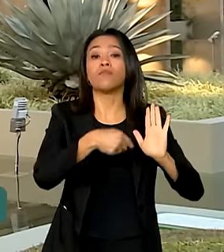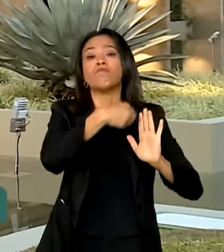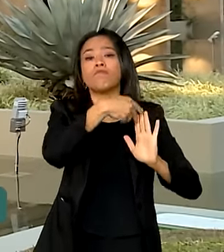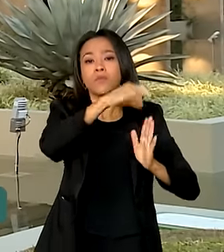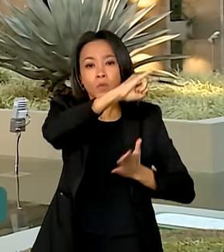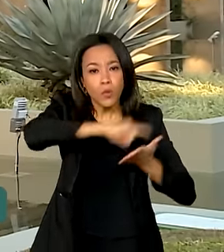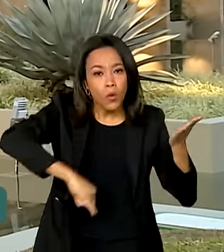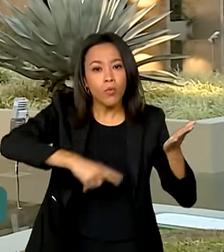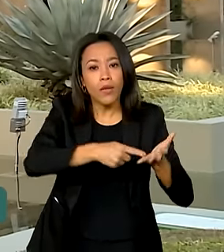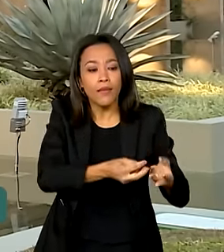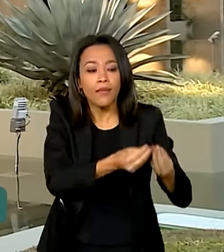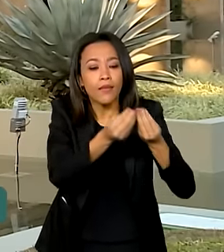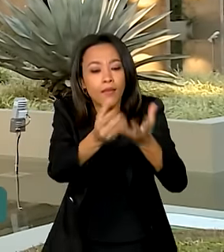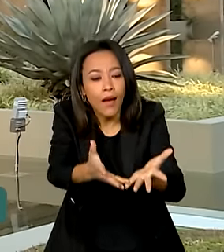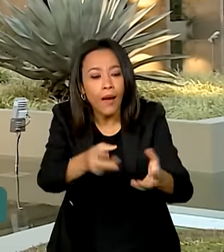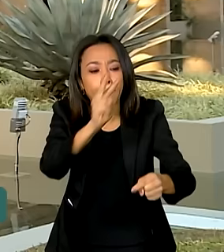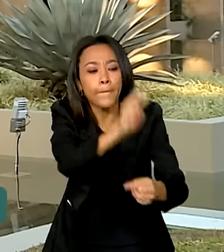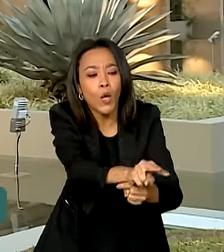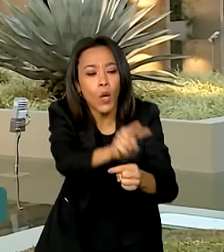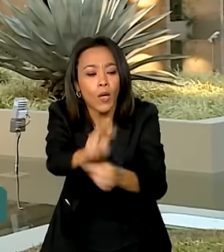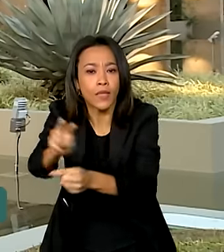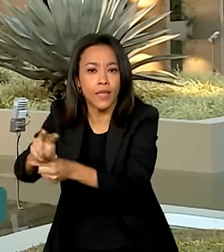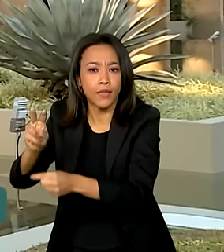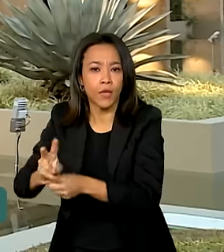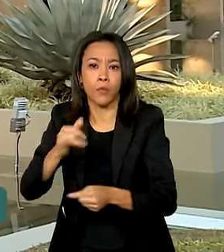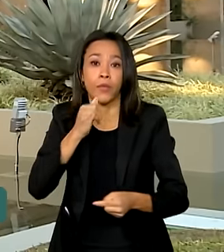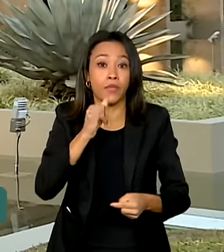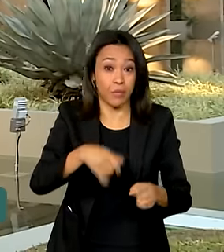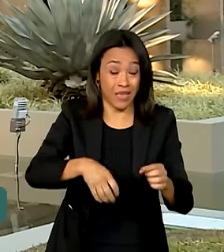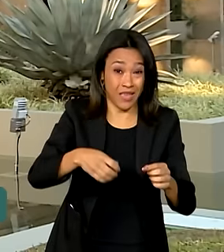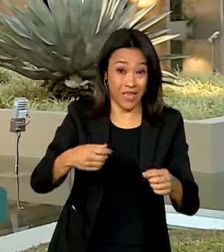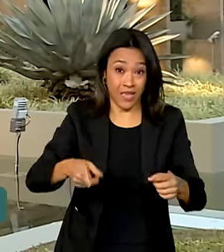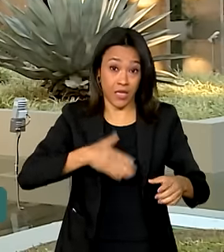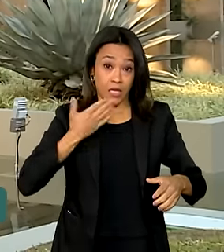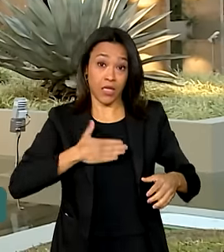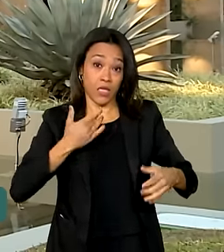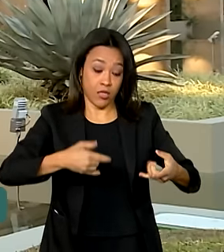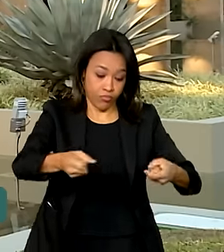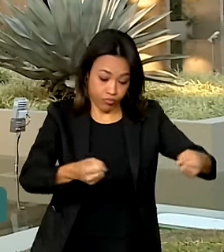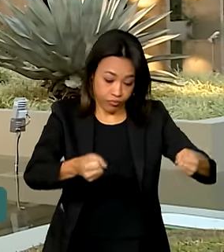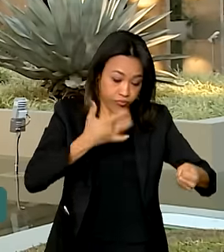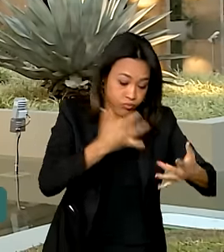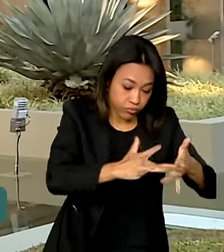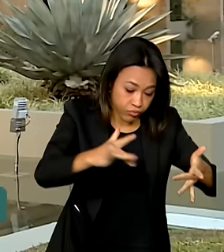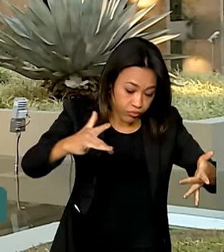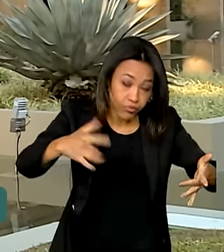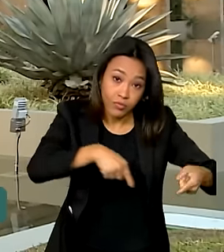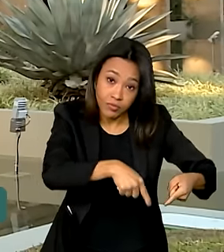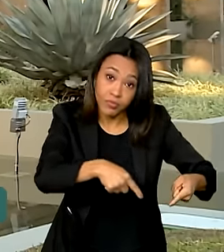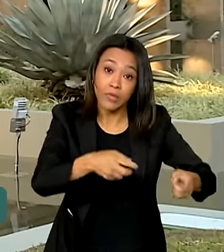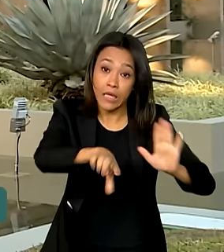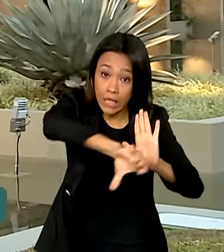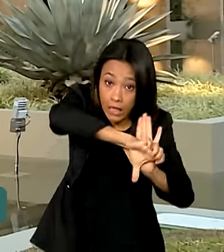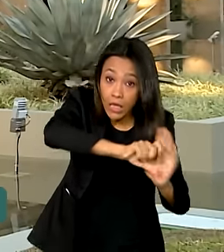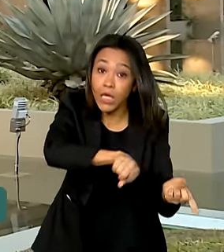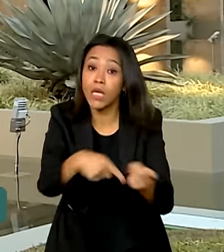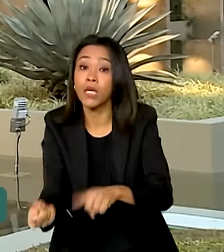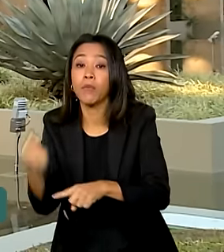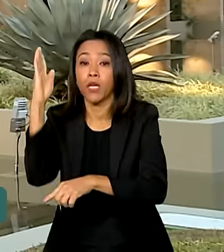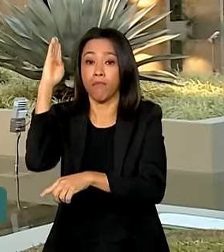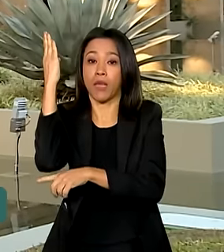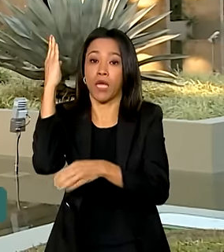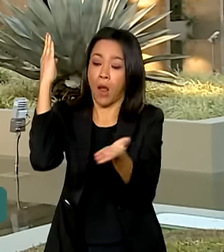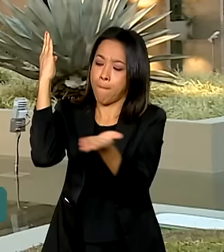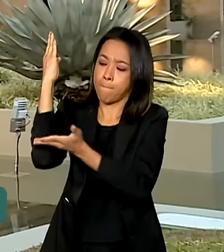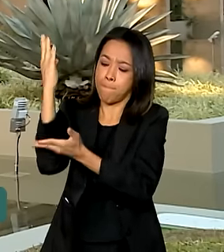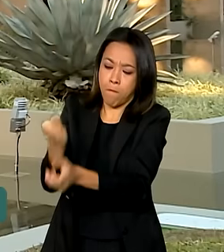proteção aos territórios contra ameaças, como garimpo e extração ilegal de madeira. Essas demarcações não fazem parte do rol